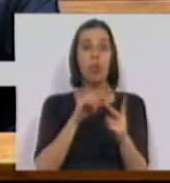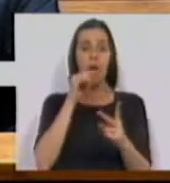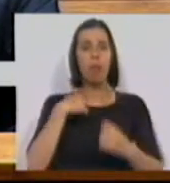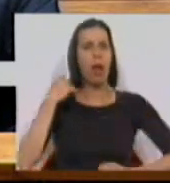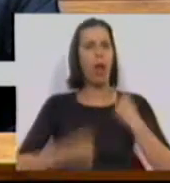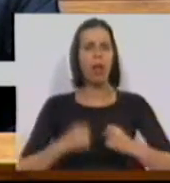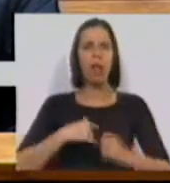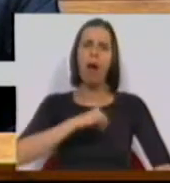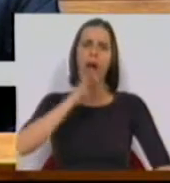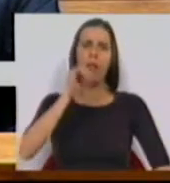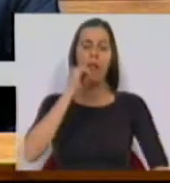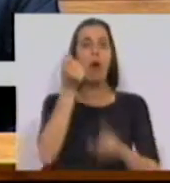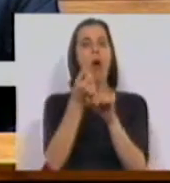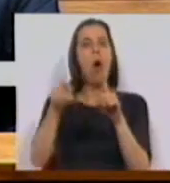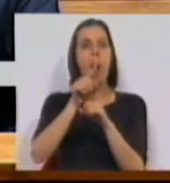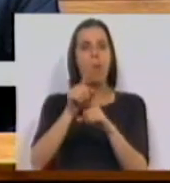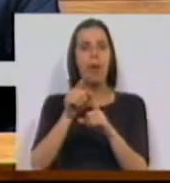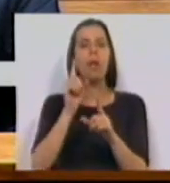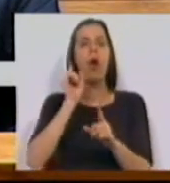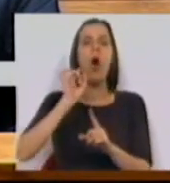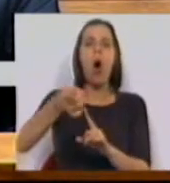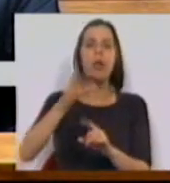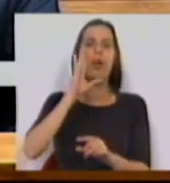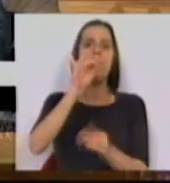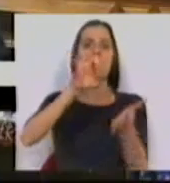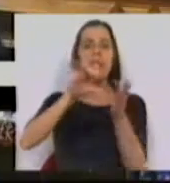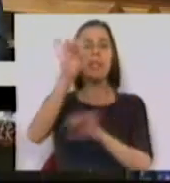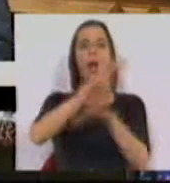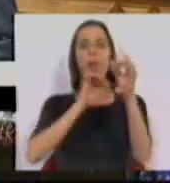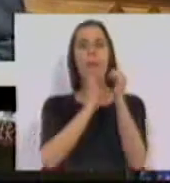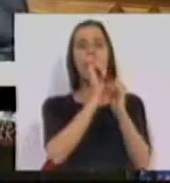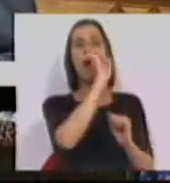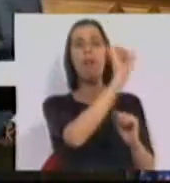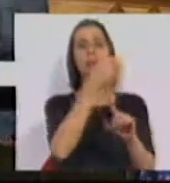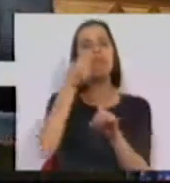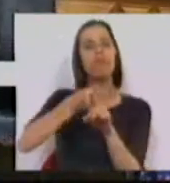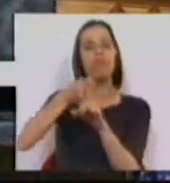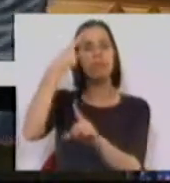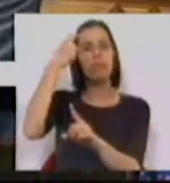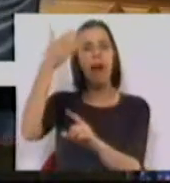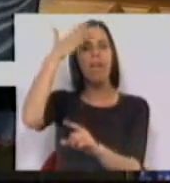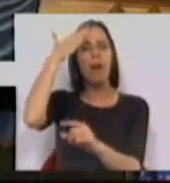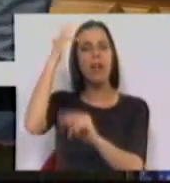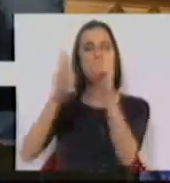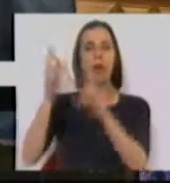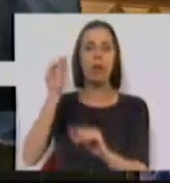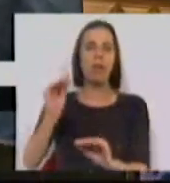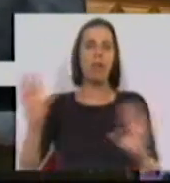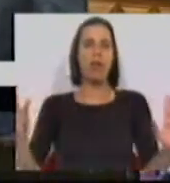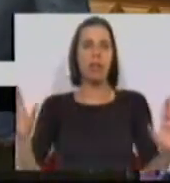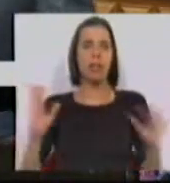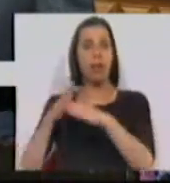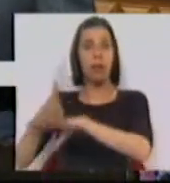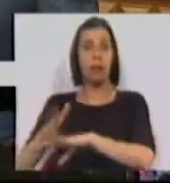reivindicámos, há um aumento do papel do Banco Central Europeu no combate à especulação financeira.